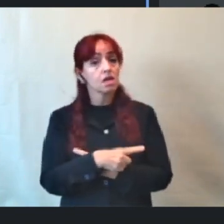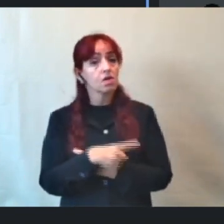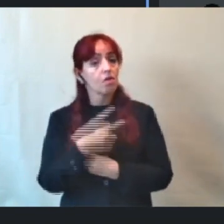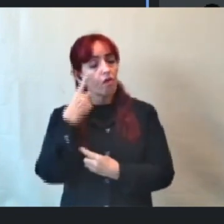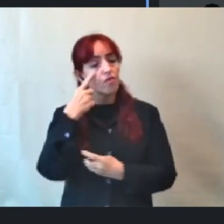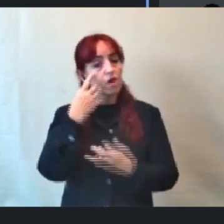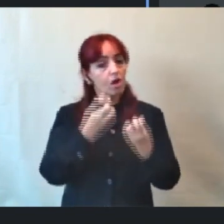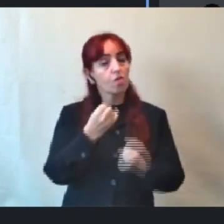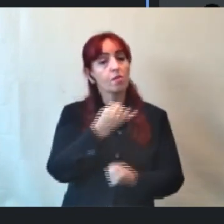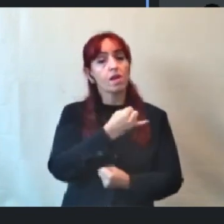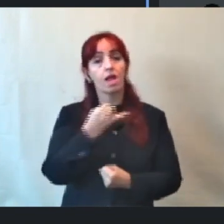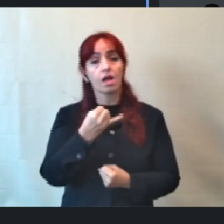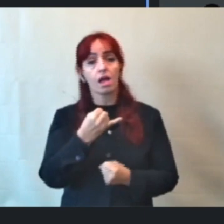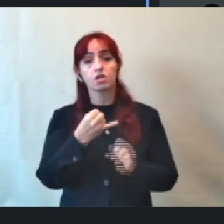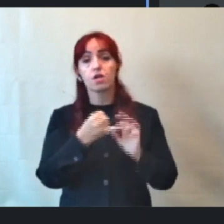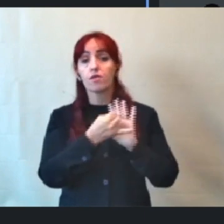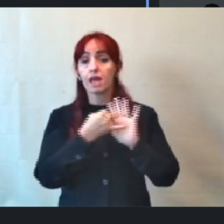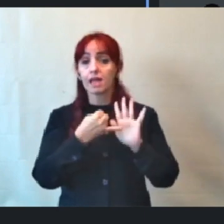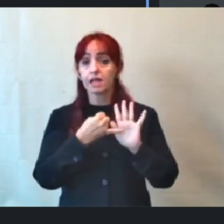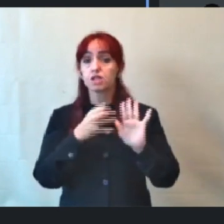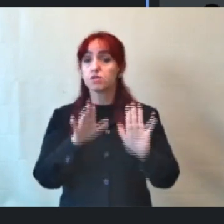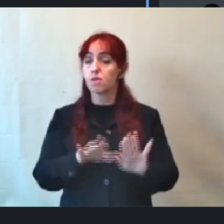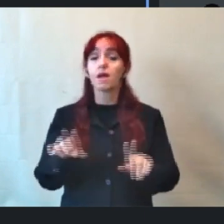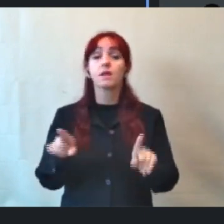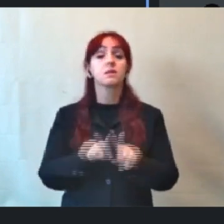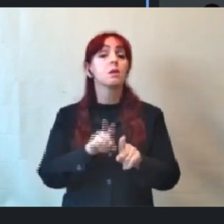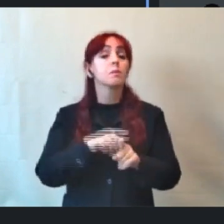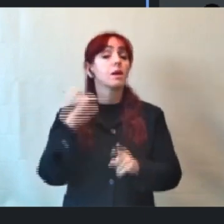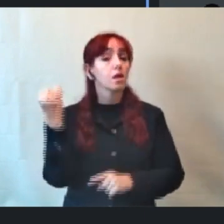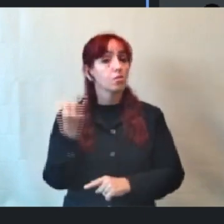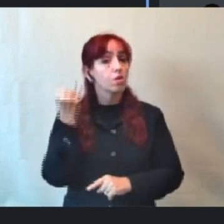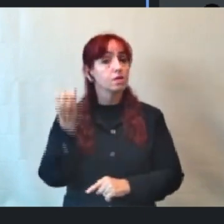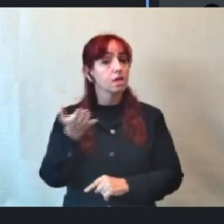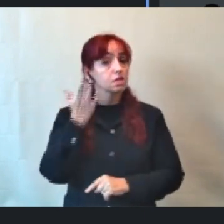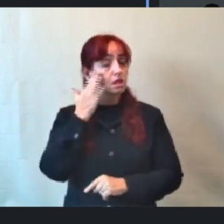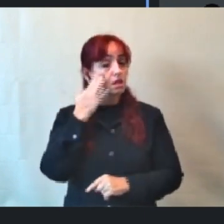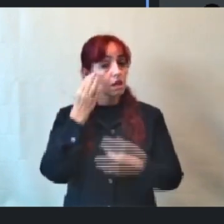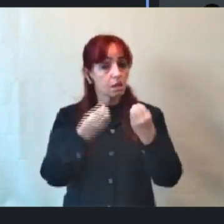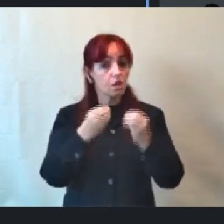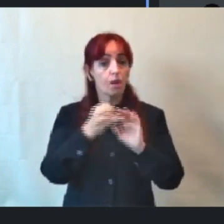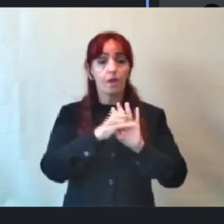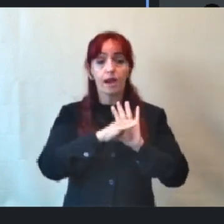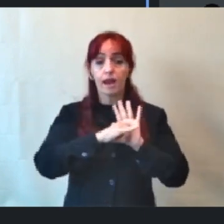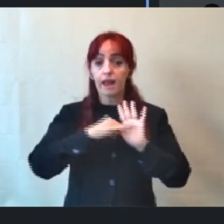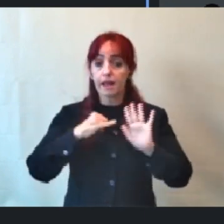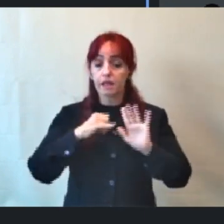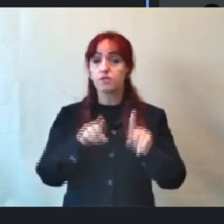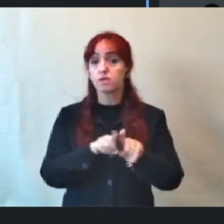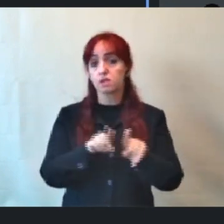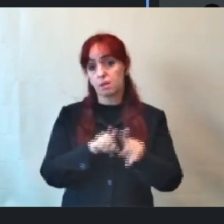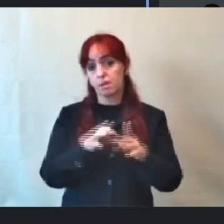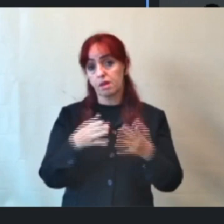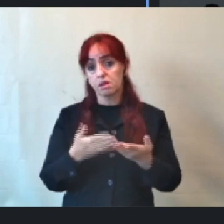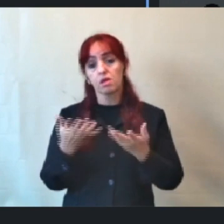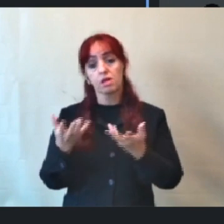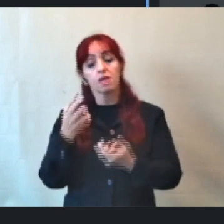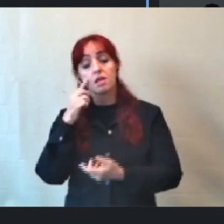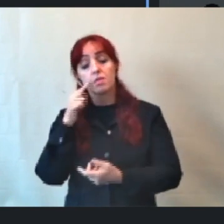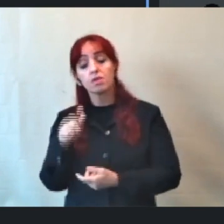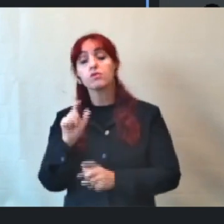mas é importante que a gente também entenda essas negativas. eu gostaria de saber de vossa excelência o seguinte,